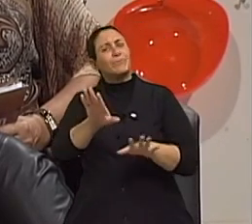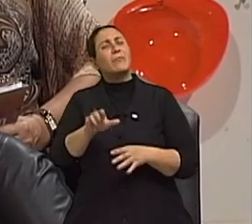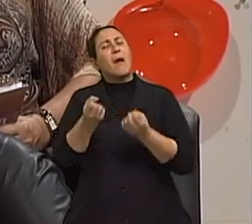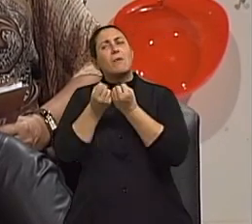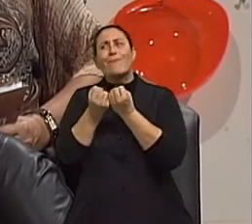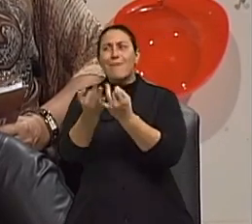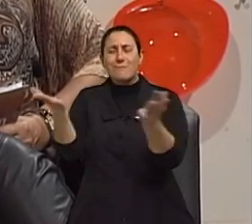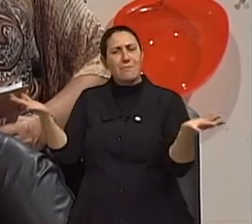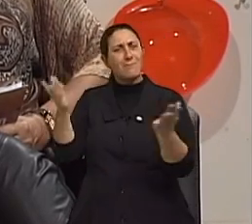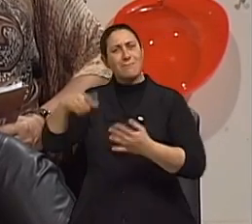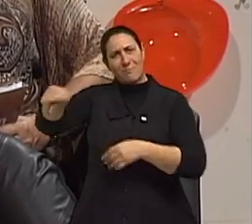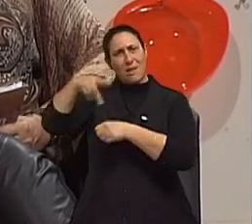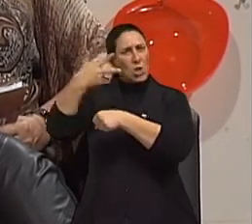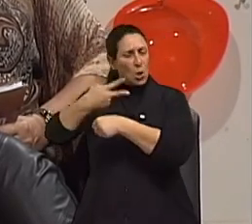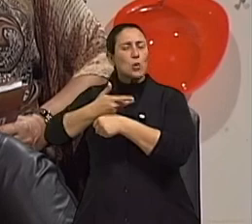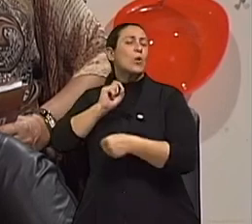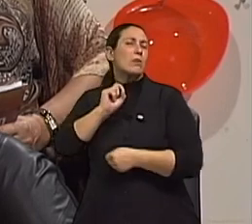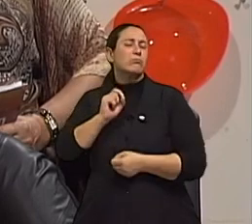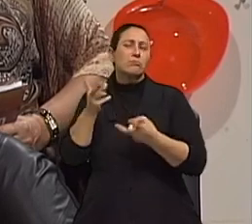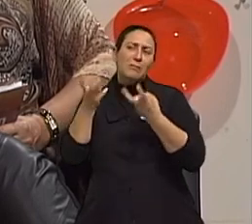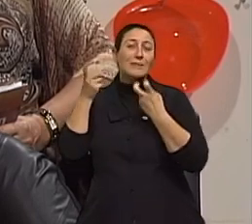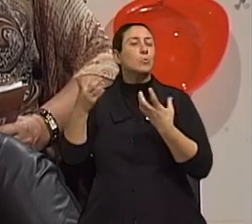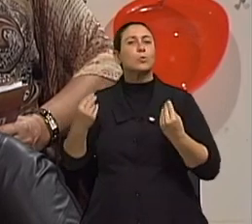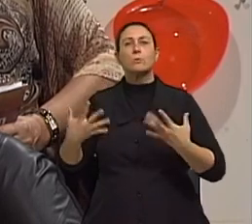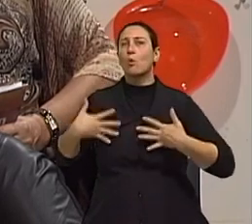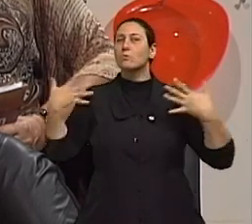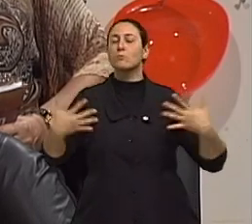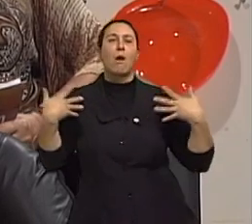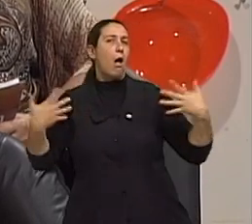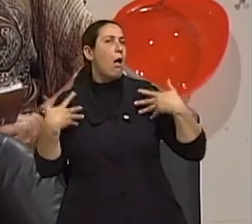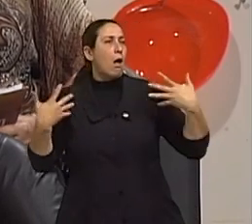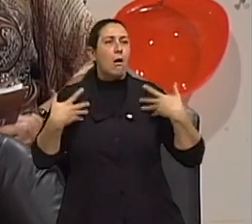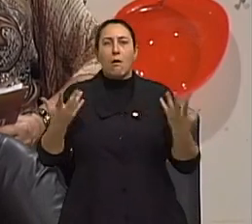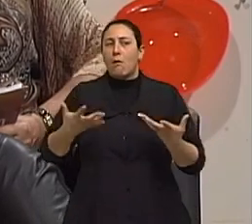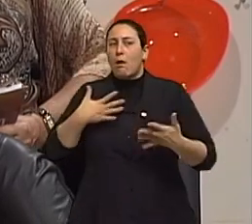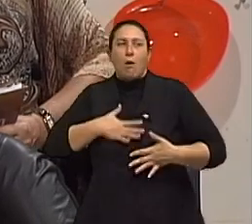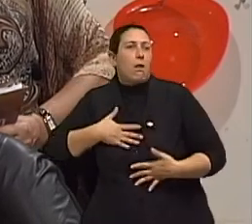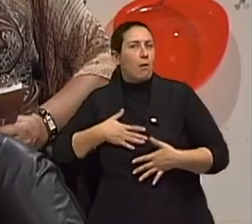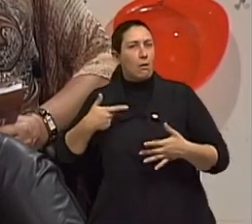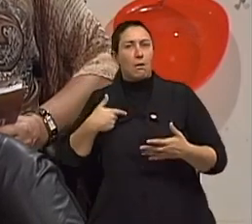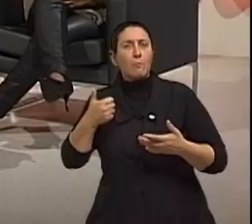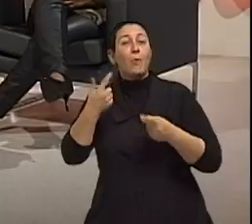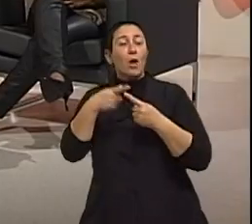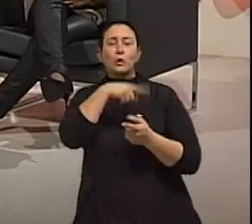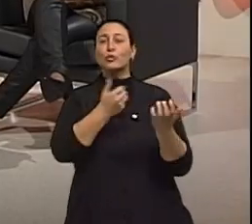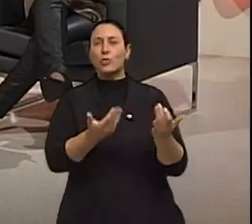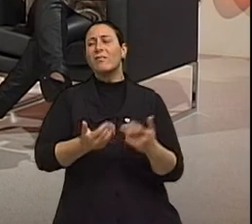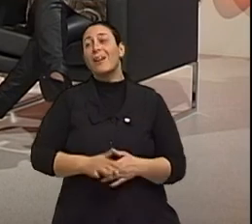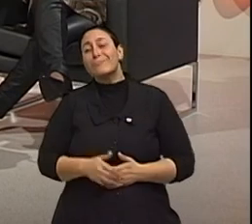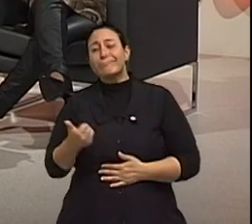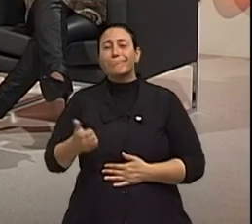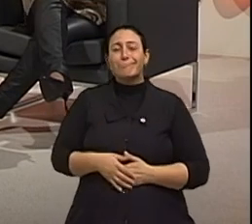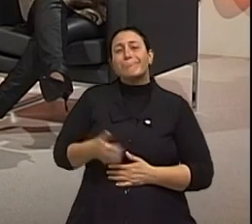nos idosos a gente sente um entusiasmo maior do que o do jovem. Porque o jovem